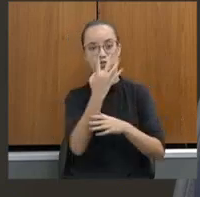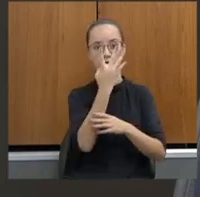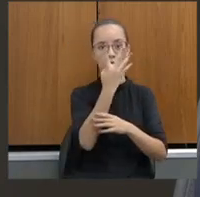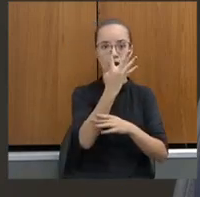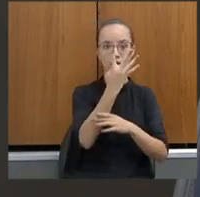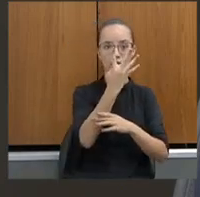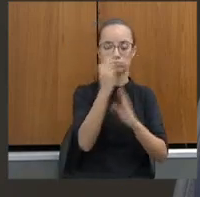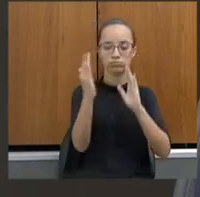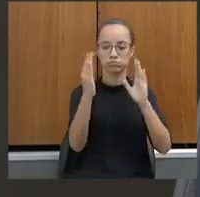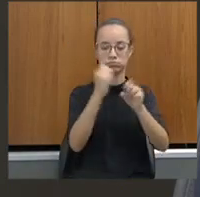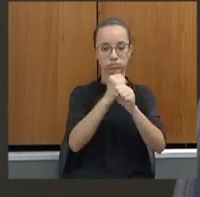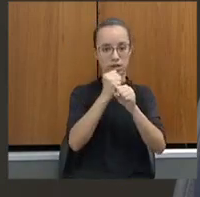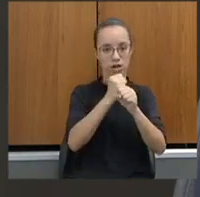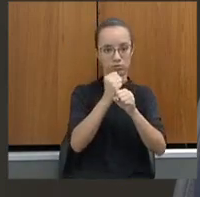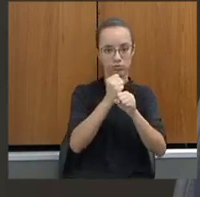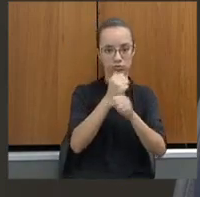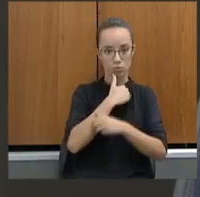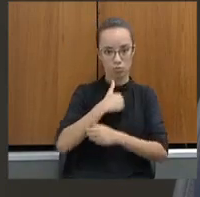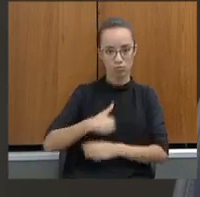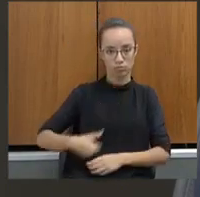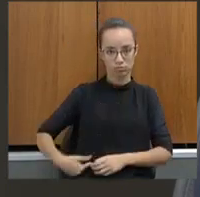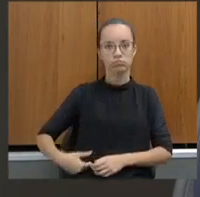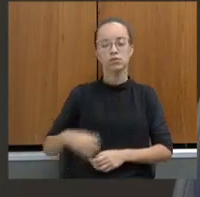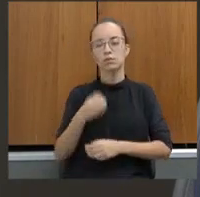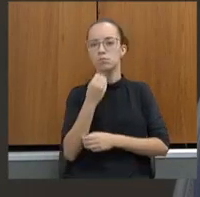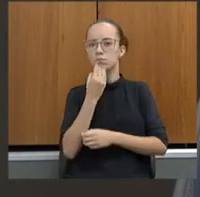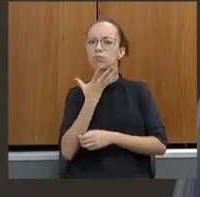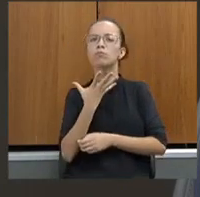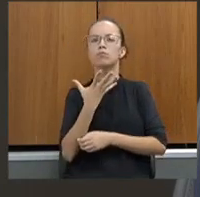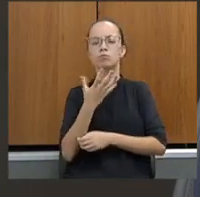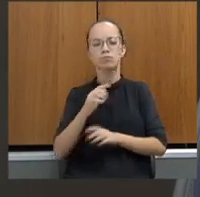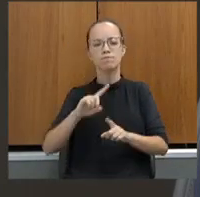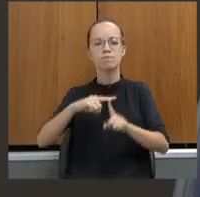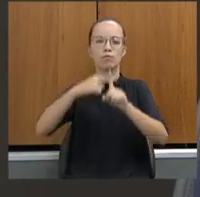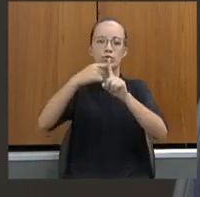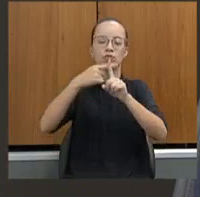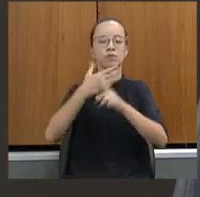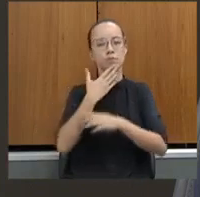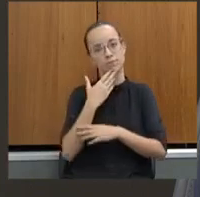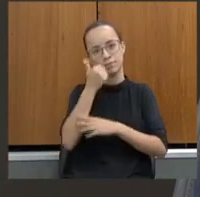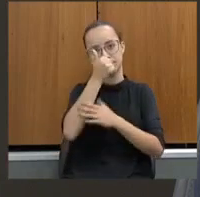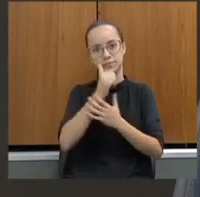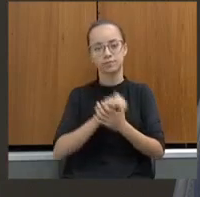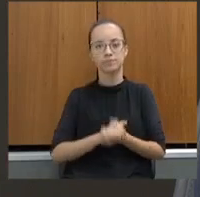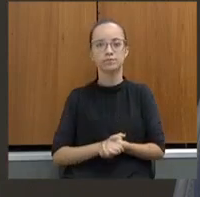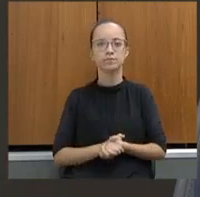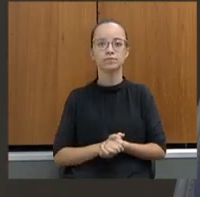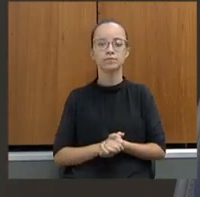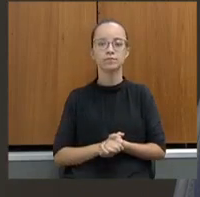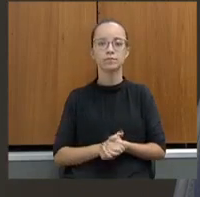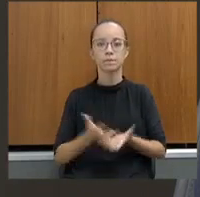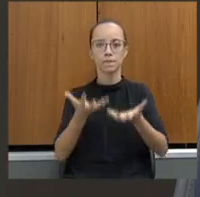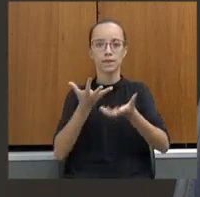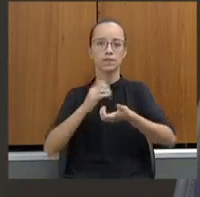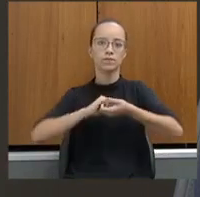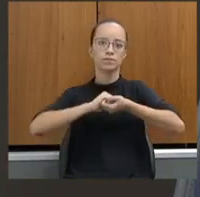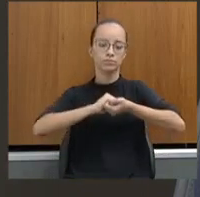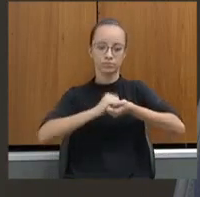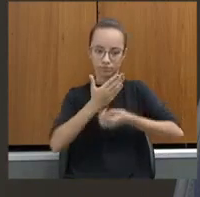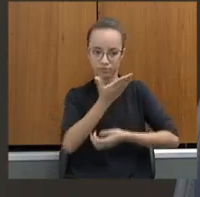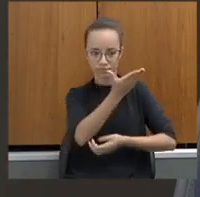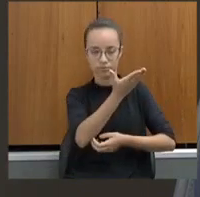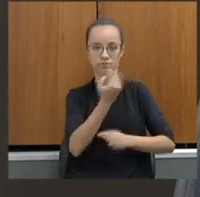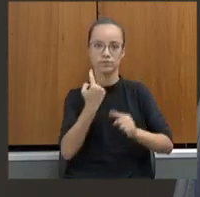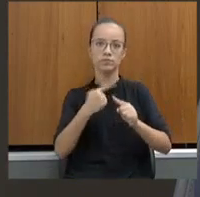governo e fazer também e de forma muito positiva, melhor ainda. E queria cumprimentá-lo porque,